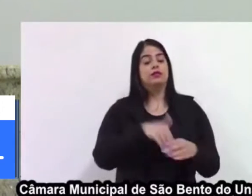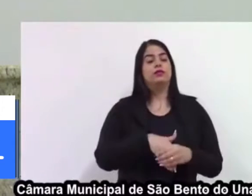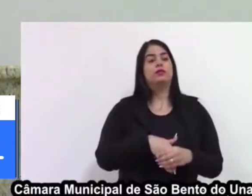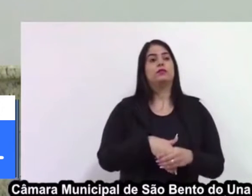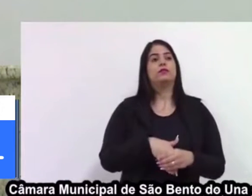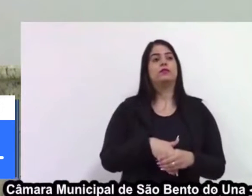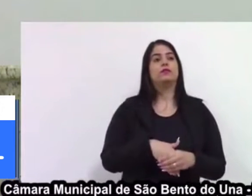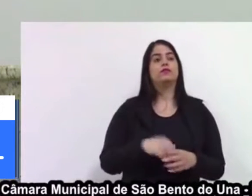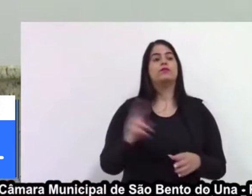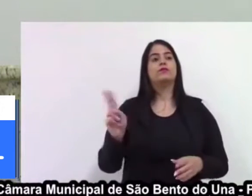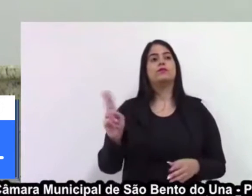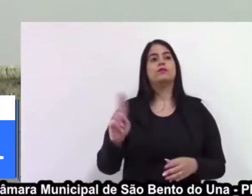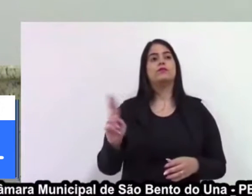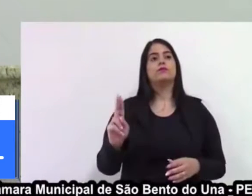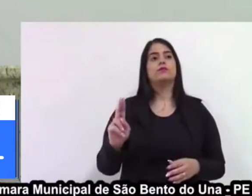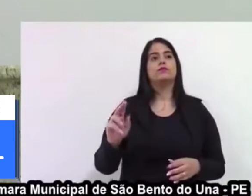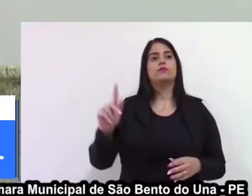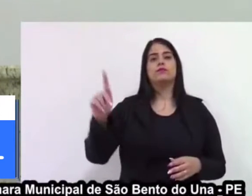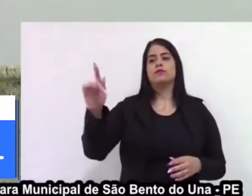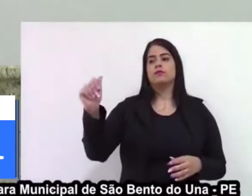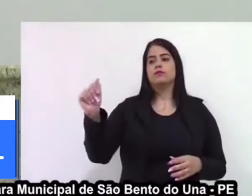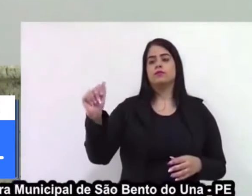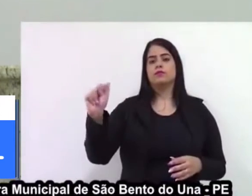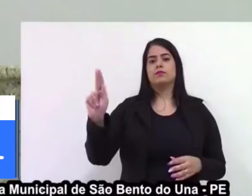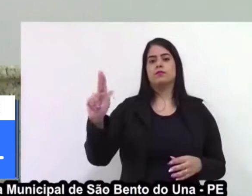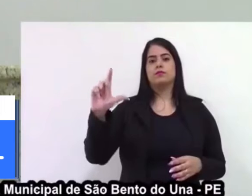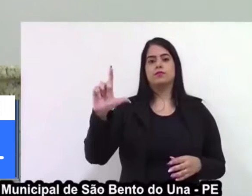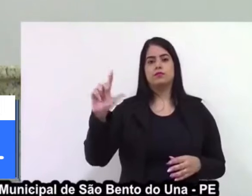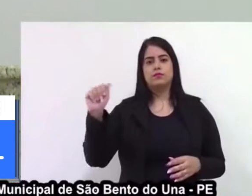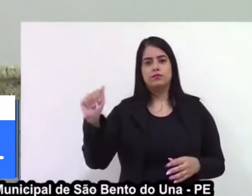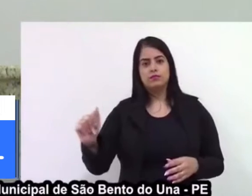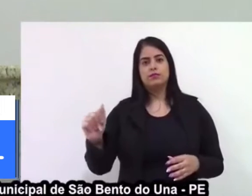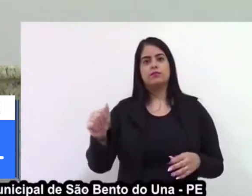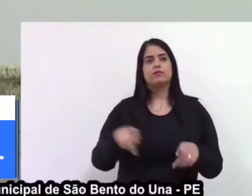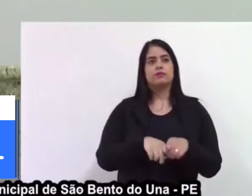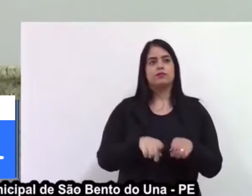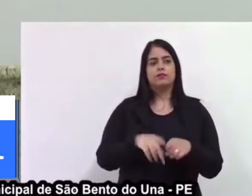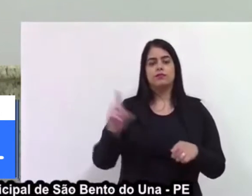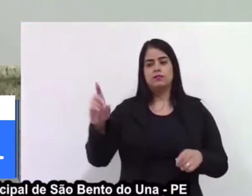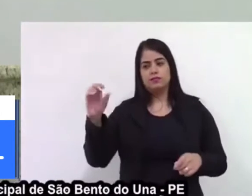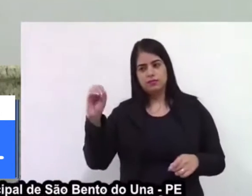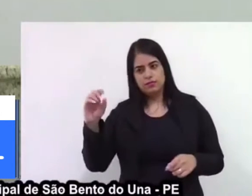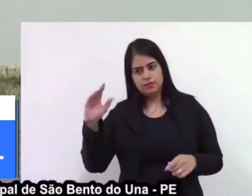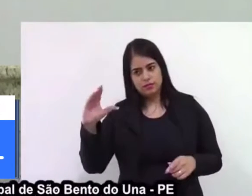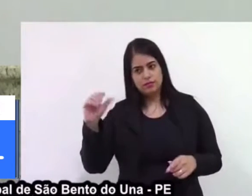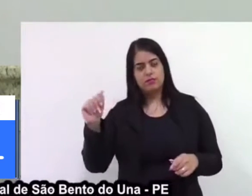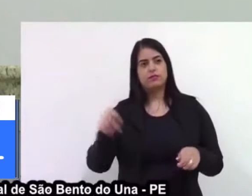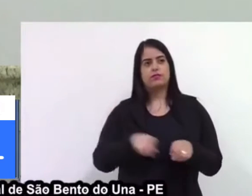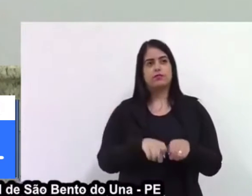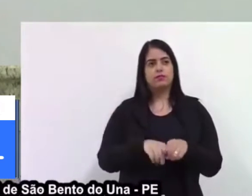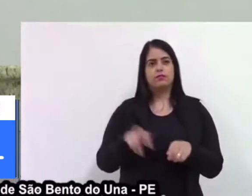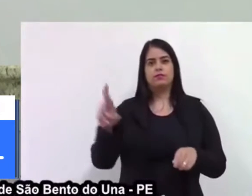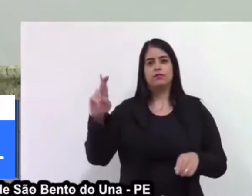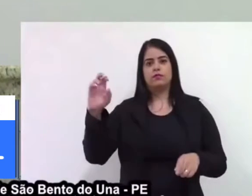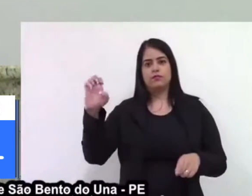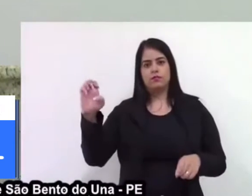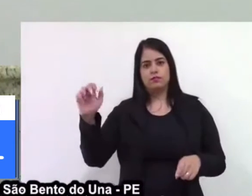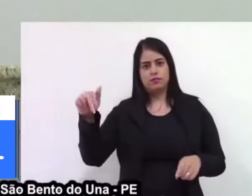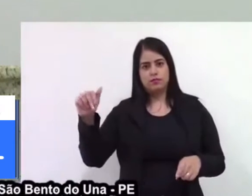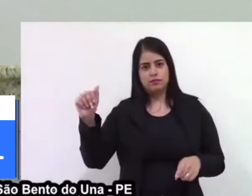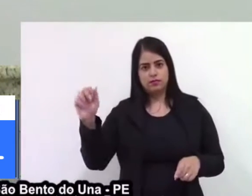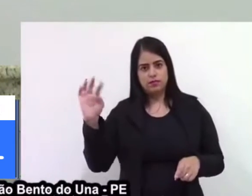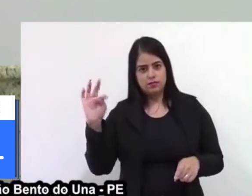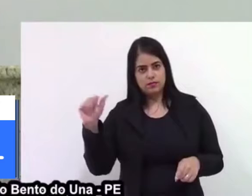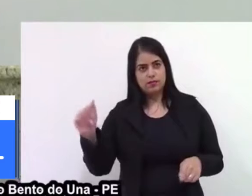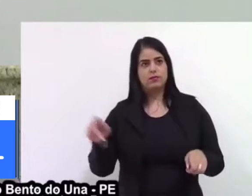de Paula do Sítio Baixa, Doca do Sítio Mimozinho, Renata Brito, desejar um feliz aniversário a